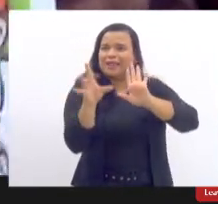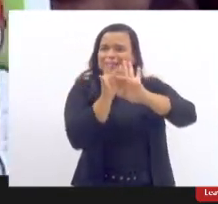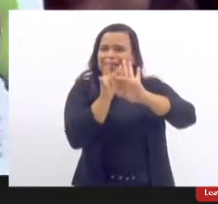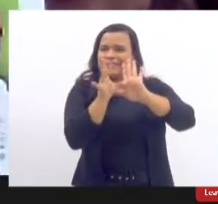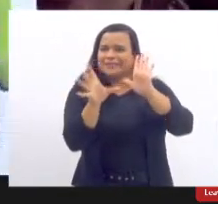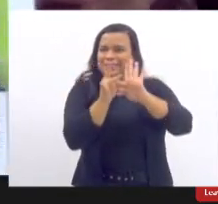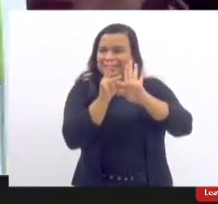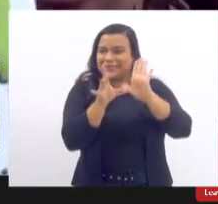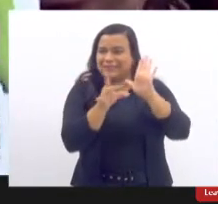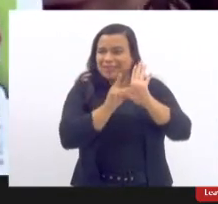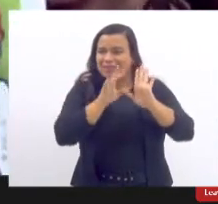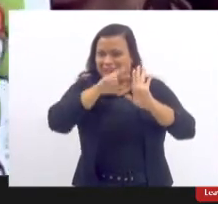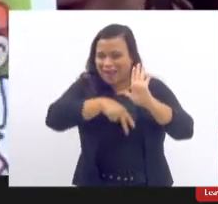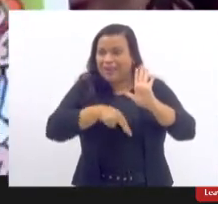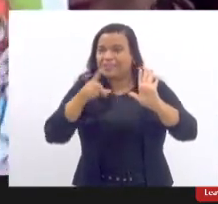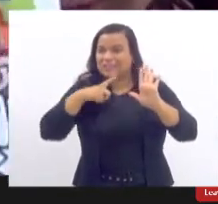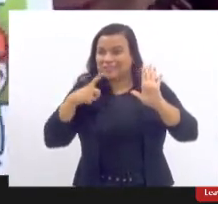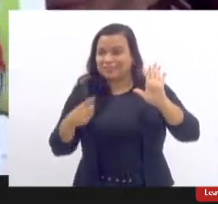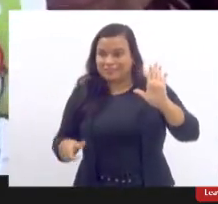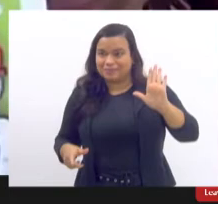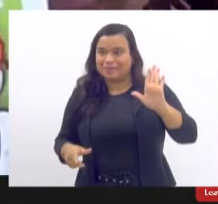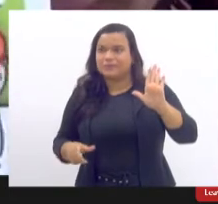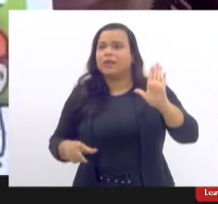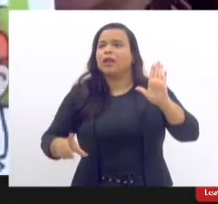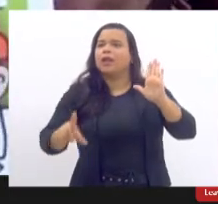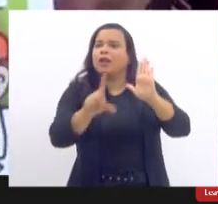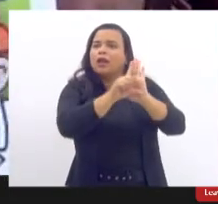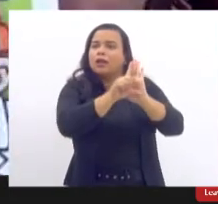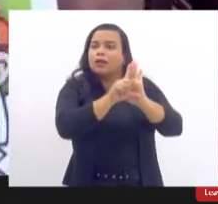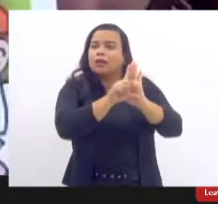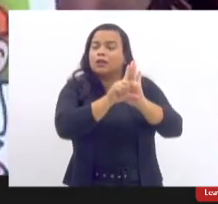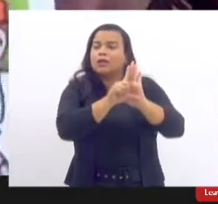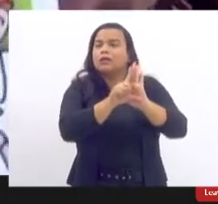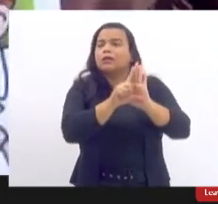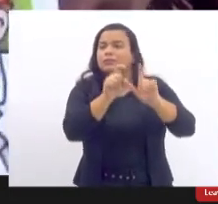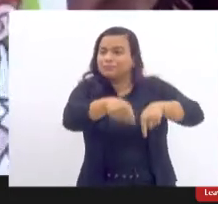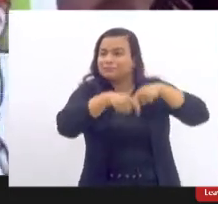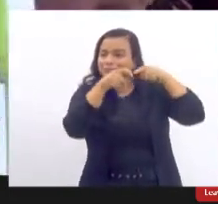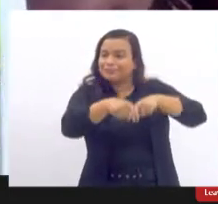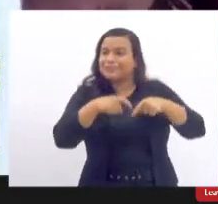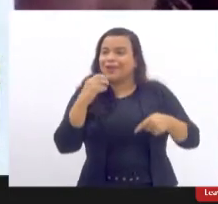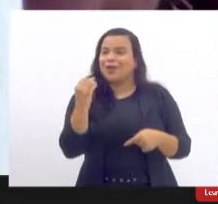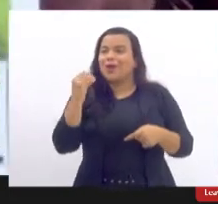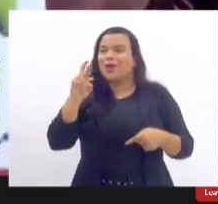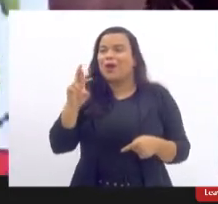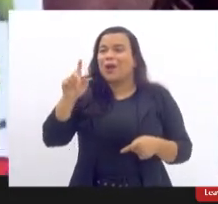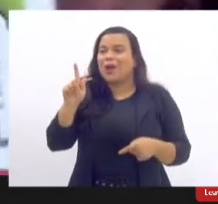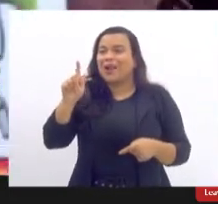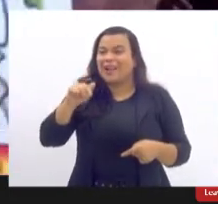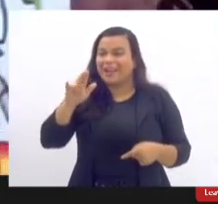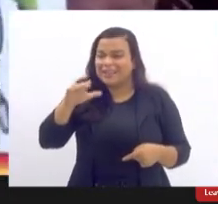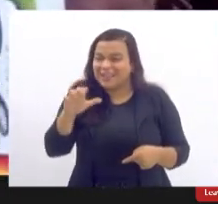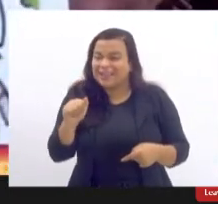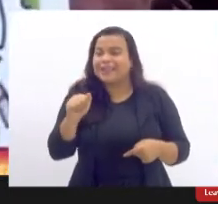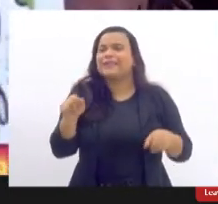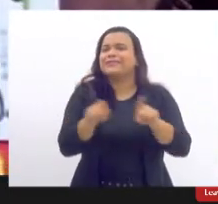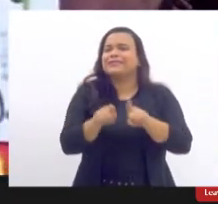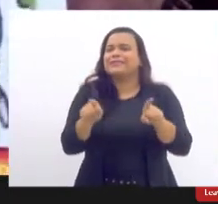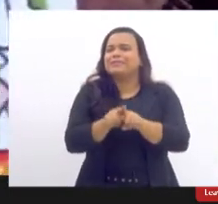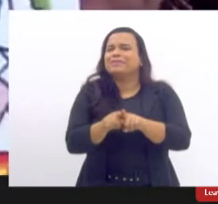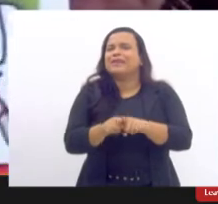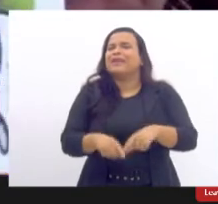Esse que vocês estão vendo tem a lei da agricultura orgânica, canábis medicinal, câmera nos